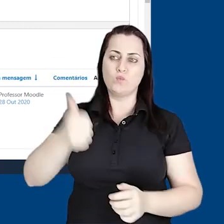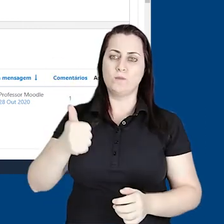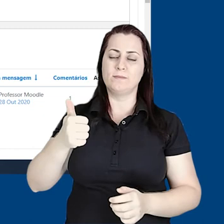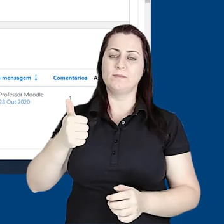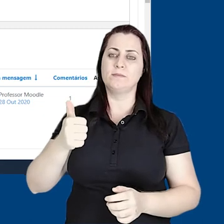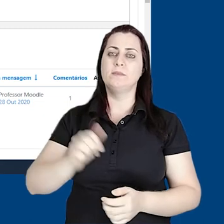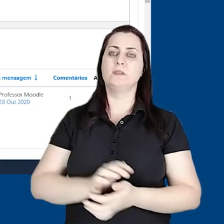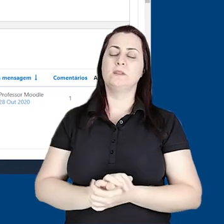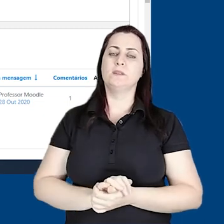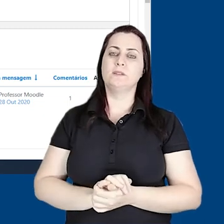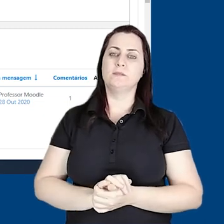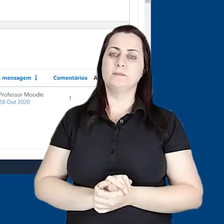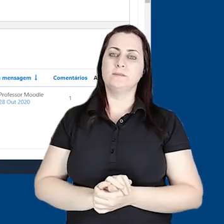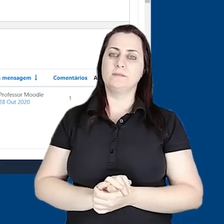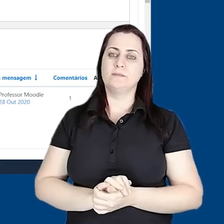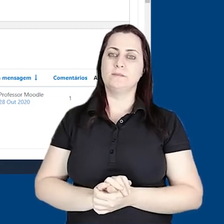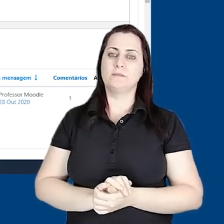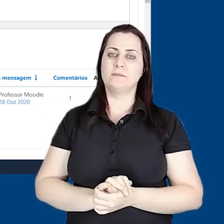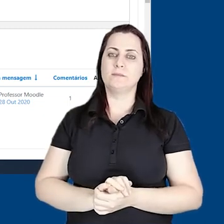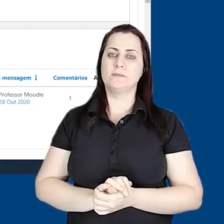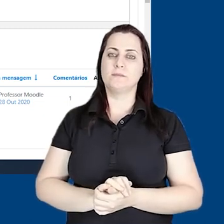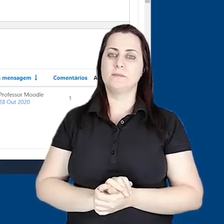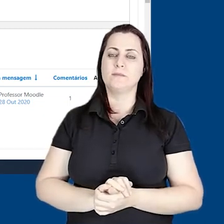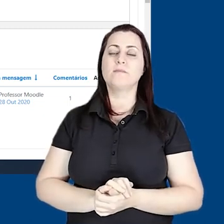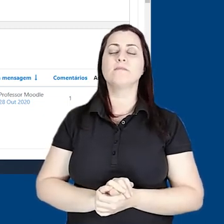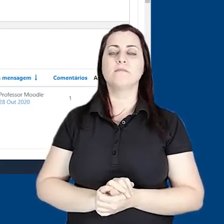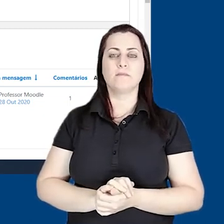Alunos do grupo 1.